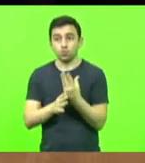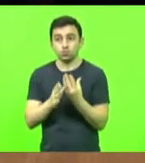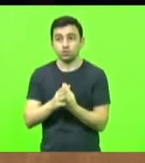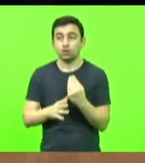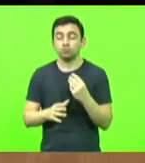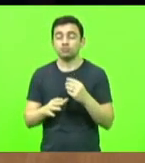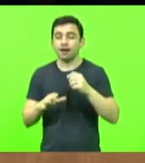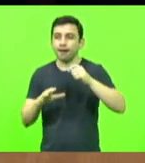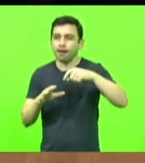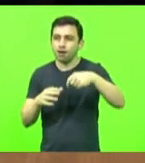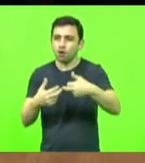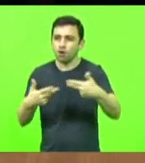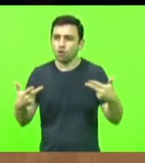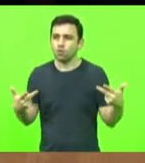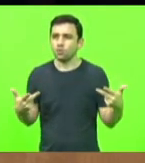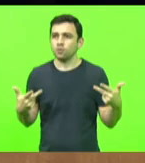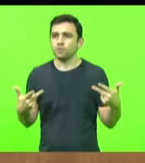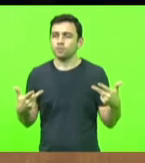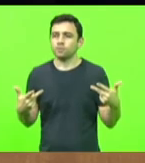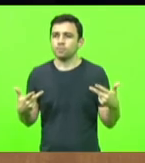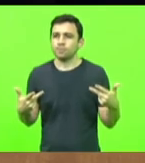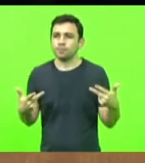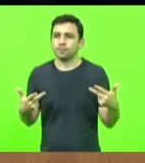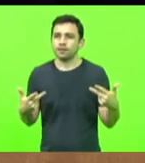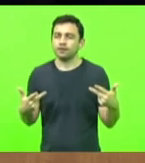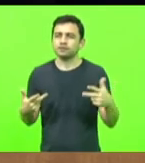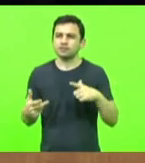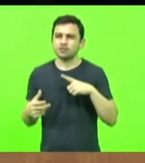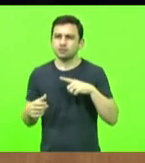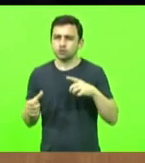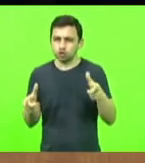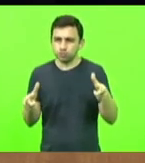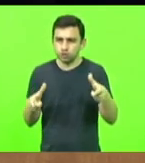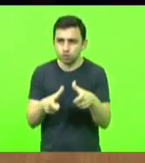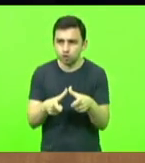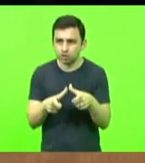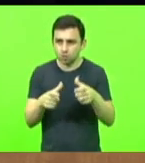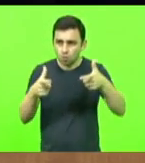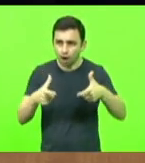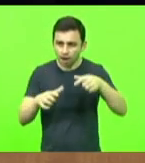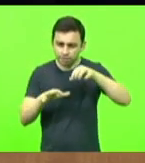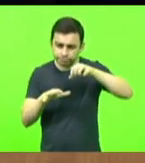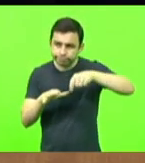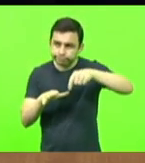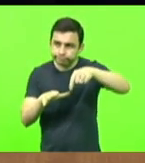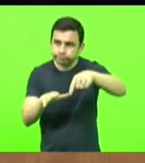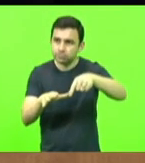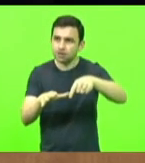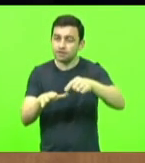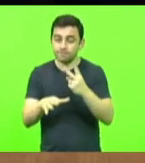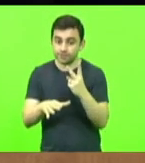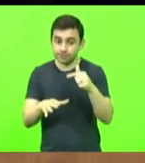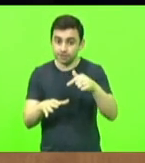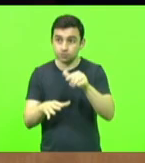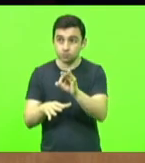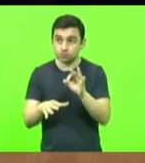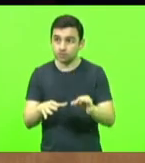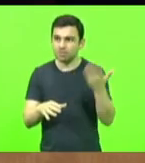Enquanto reduzimos a área de plantio em 27%, entre